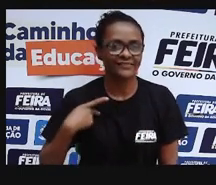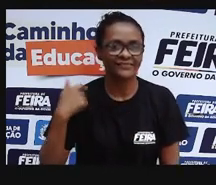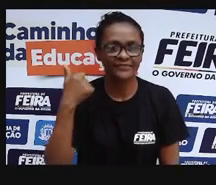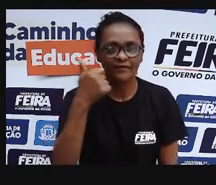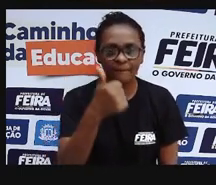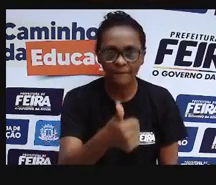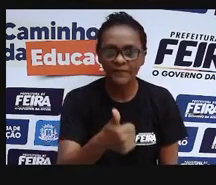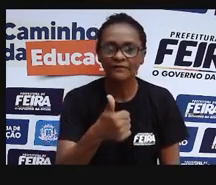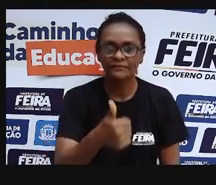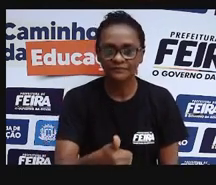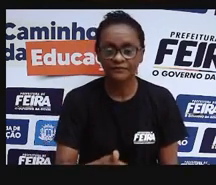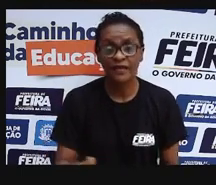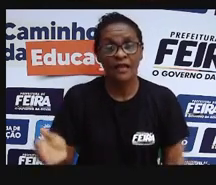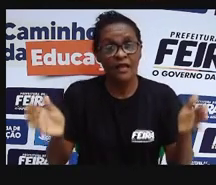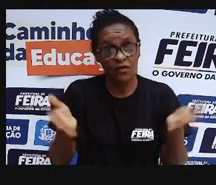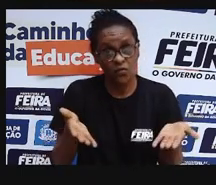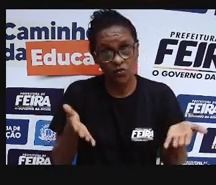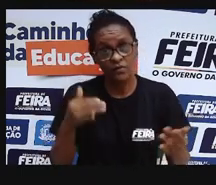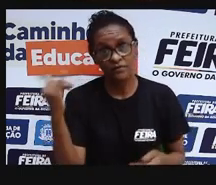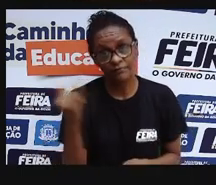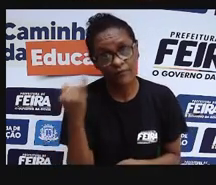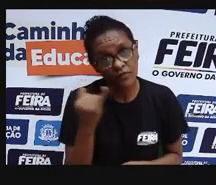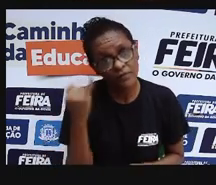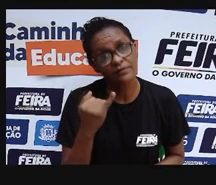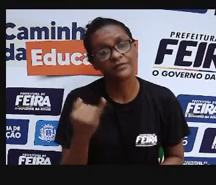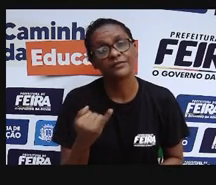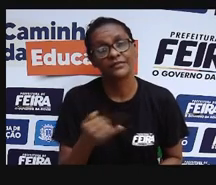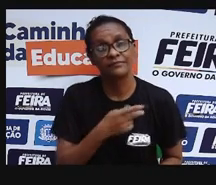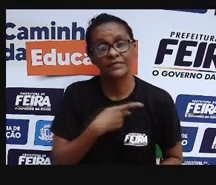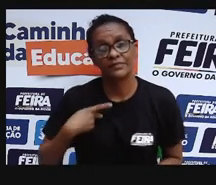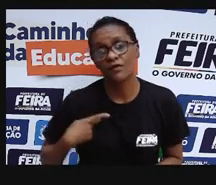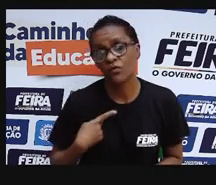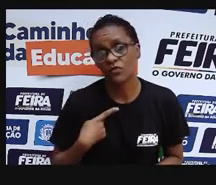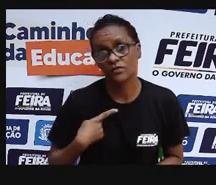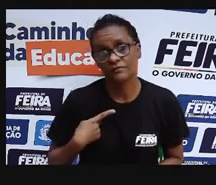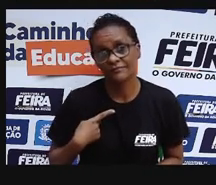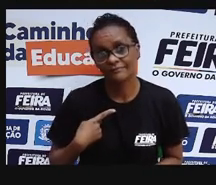que, nesses momentos, são tão importantes para a nossa saúde.